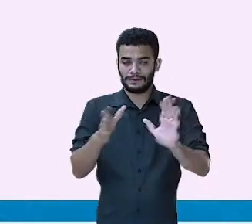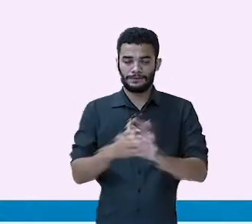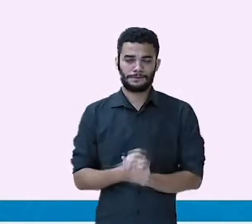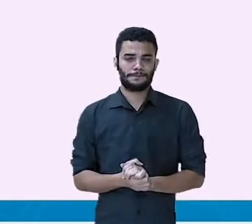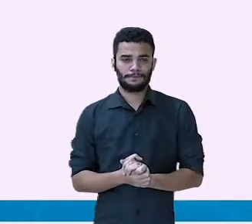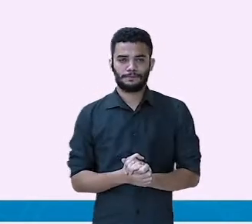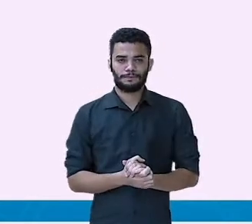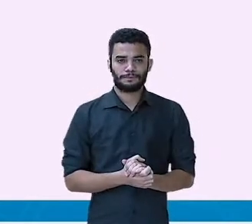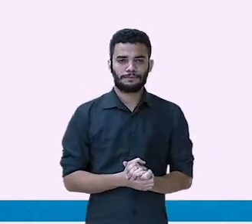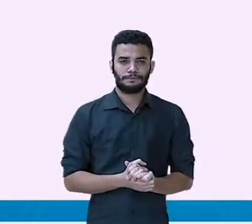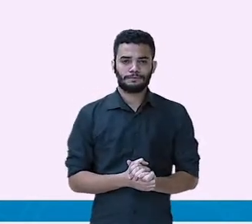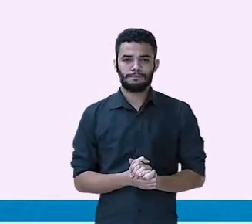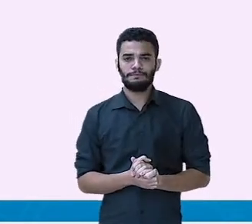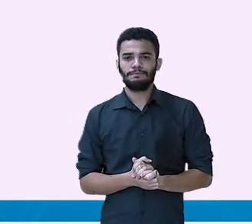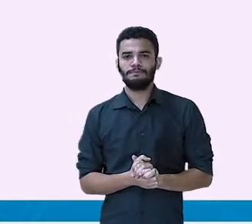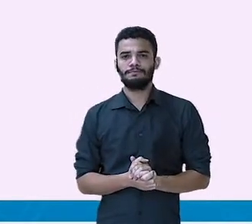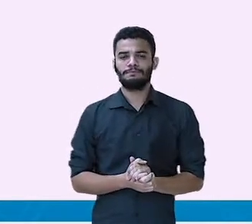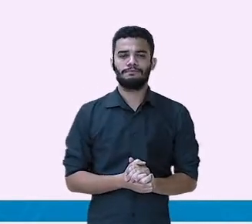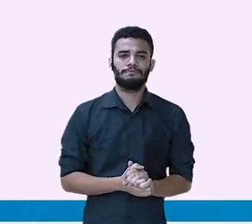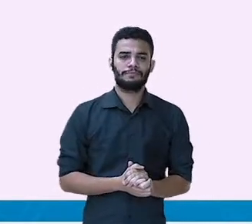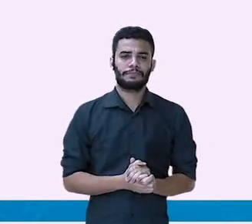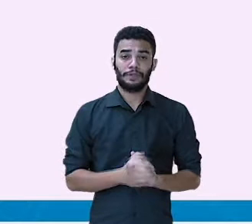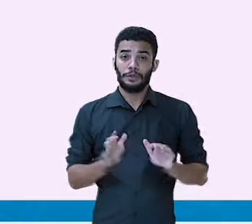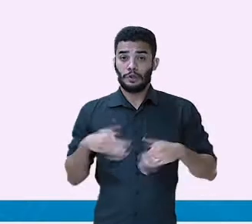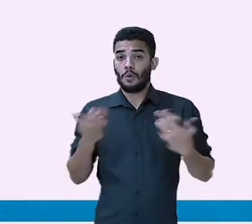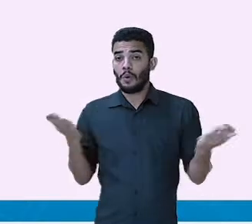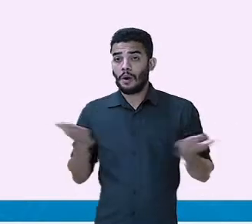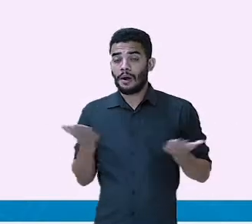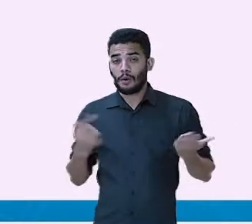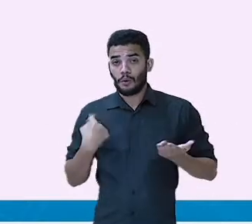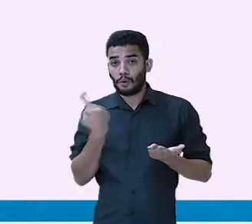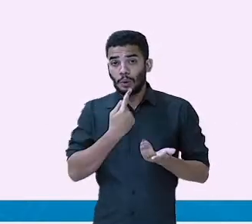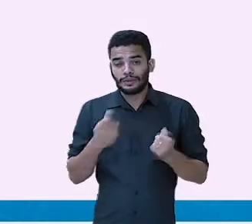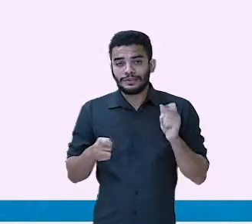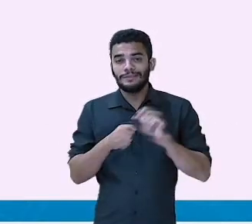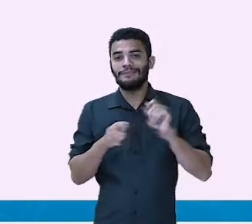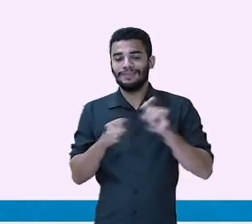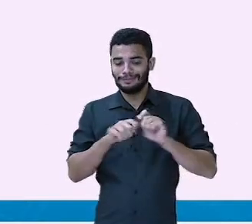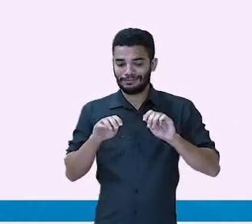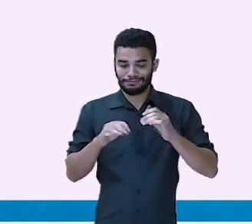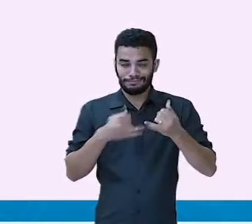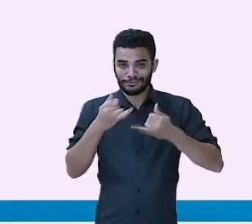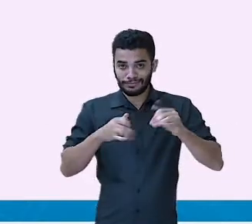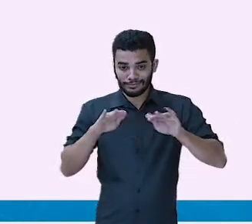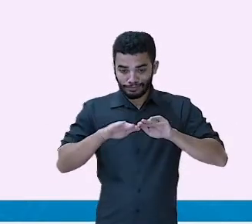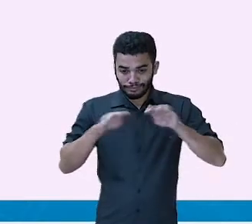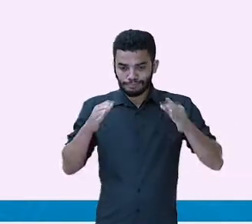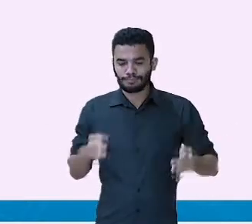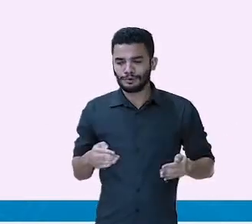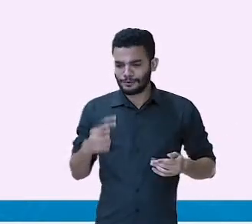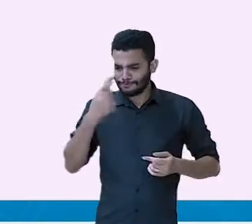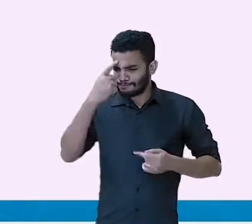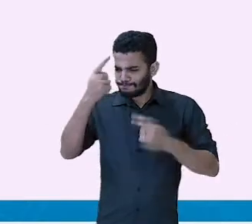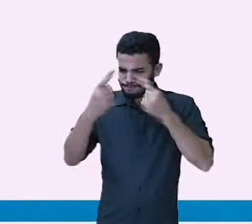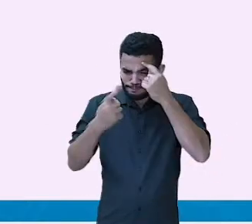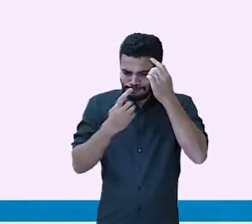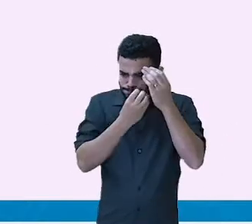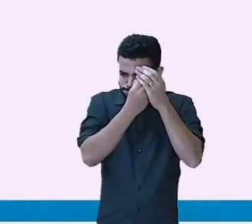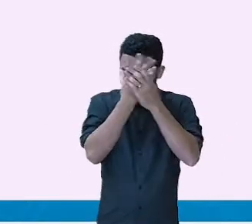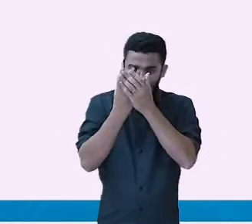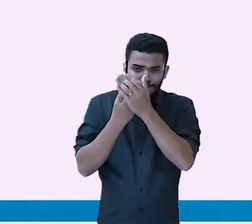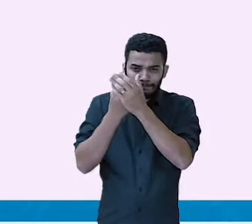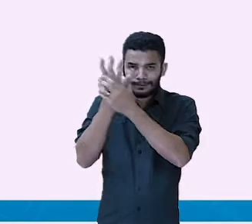tabuleiro. Agora, vamos criar nosso jogo do caminho, né? Usando o quê? A nossa criatividade